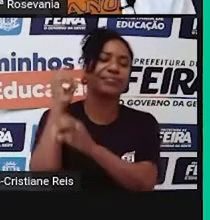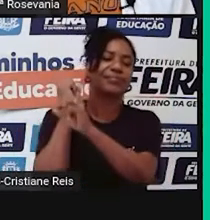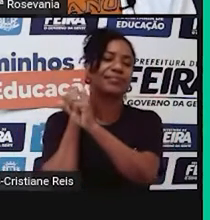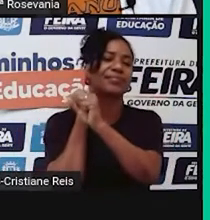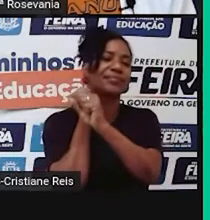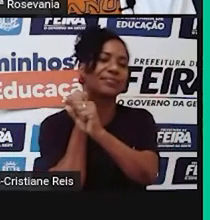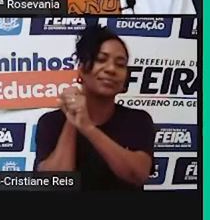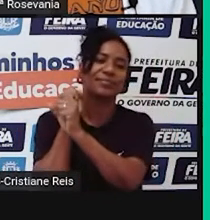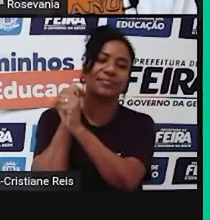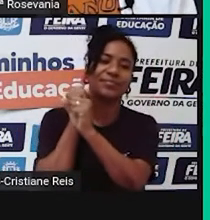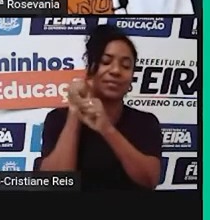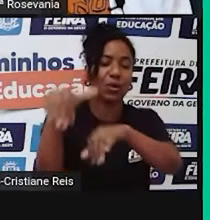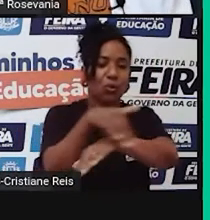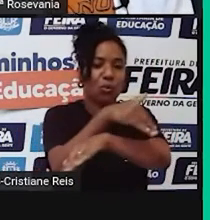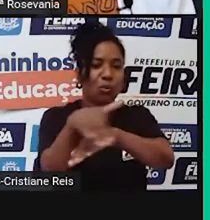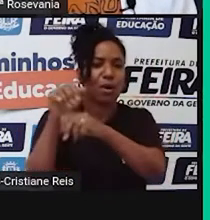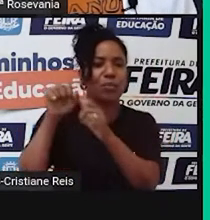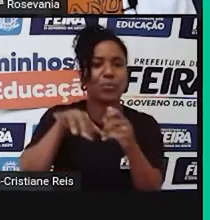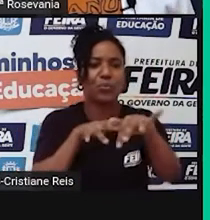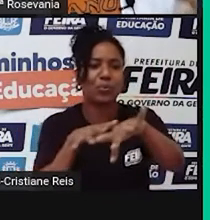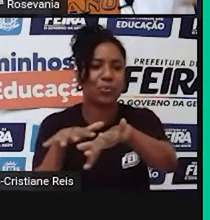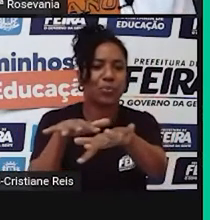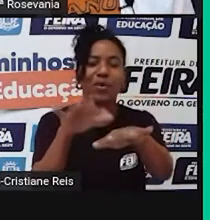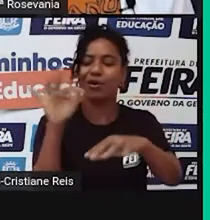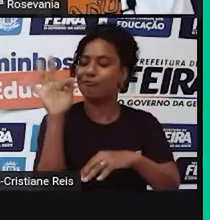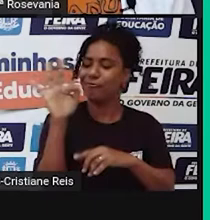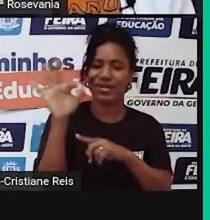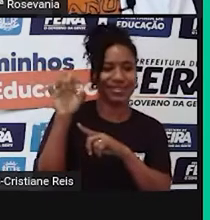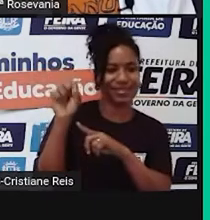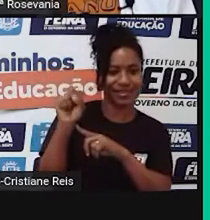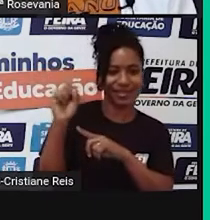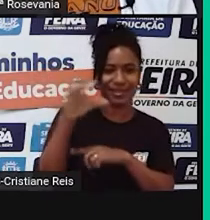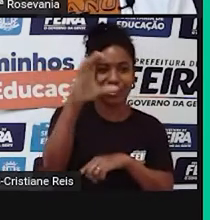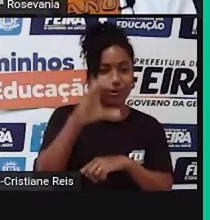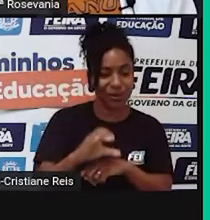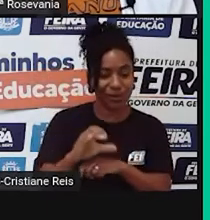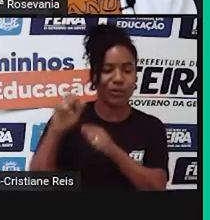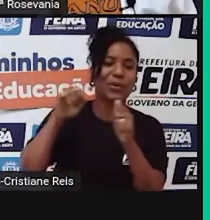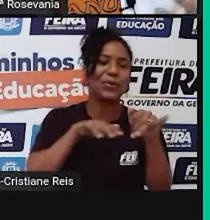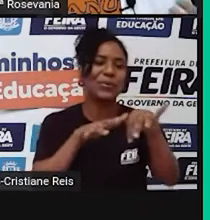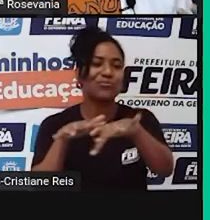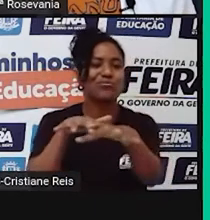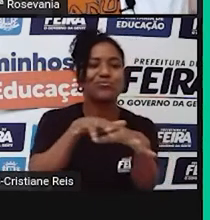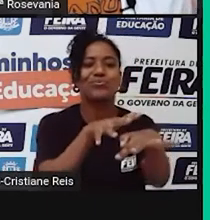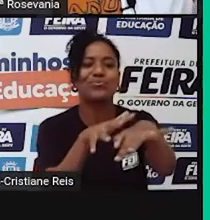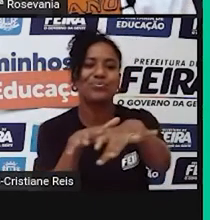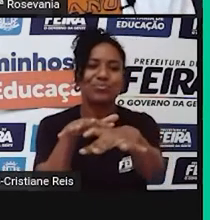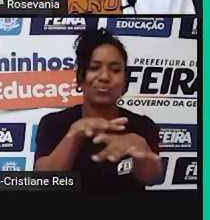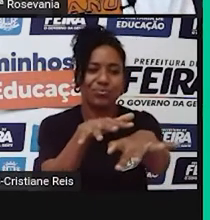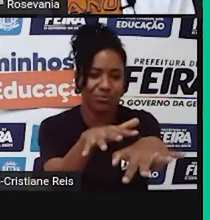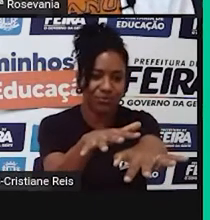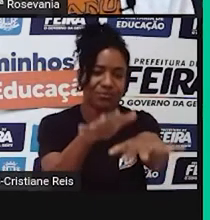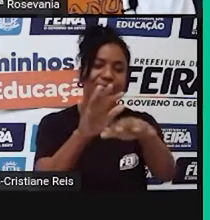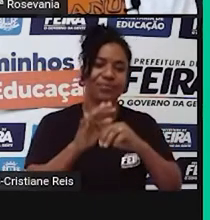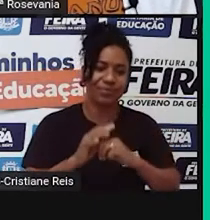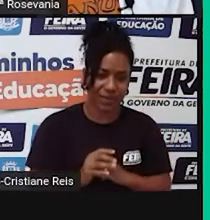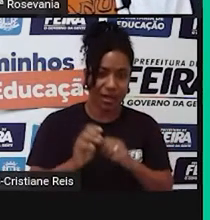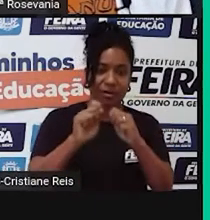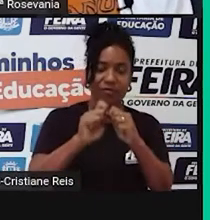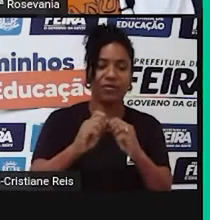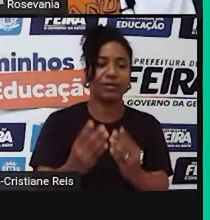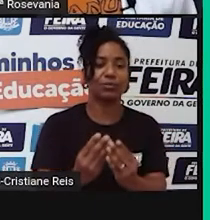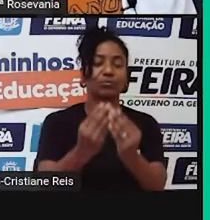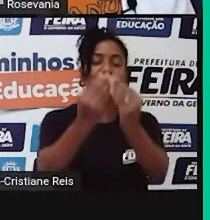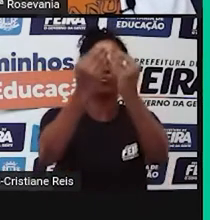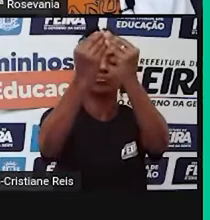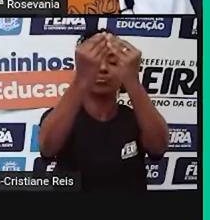e a comunidade católica de Feira de Santana vai lá e acabam, né, celebrando esse